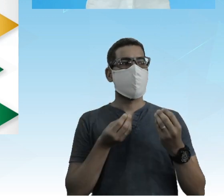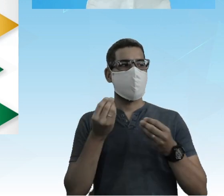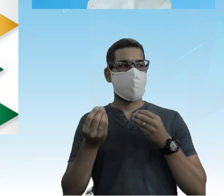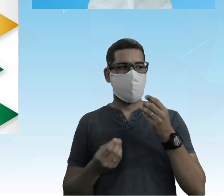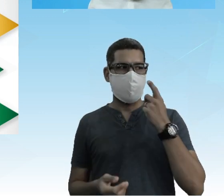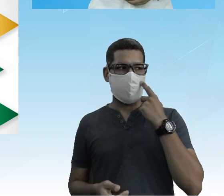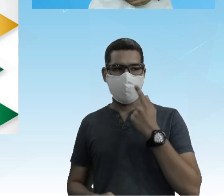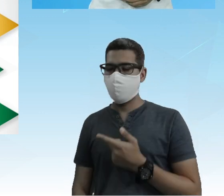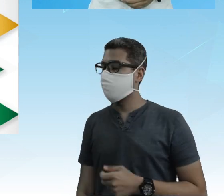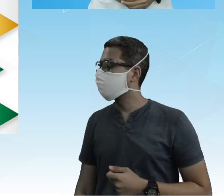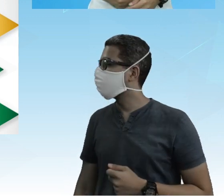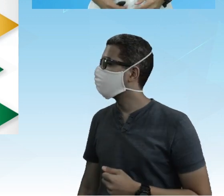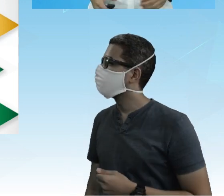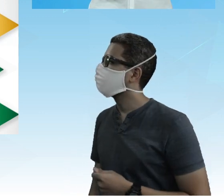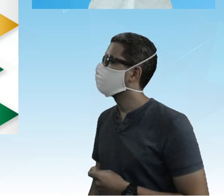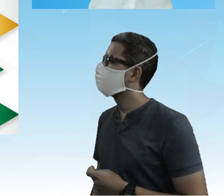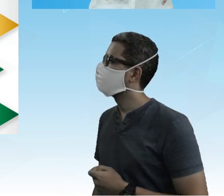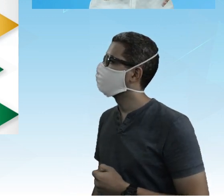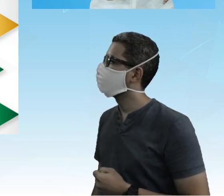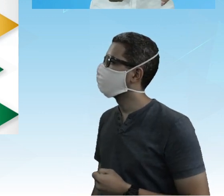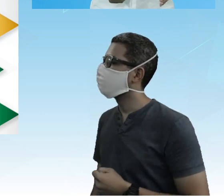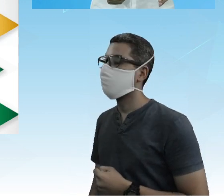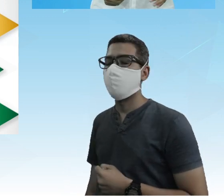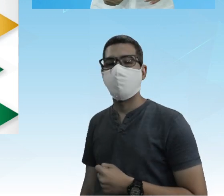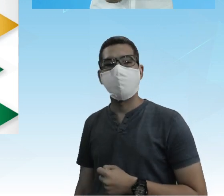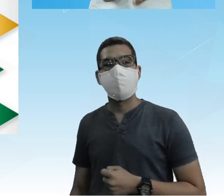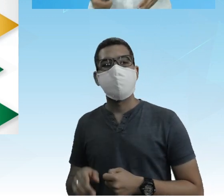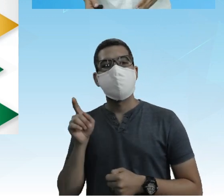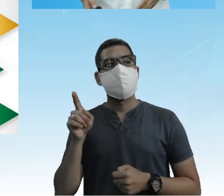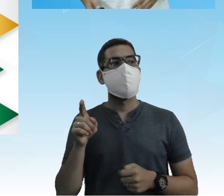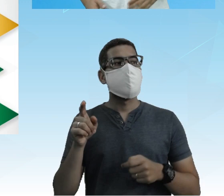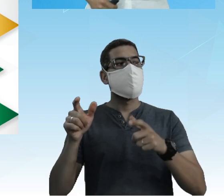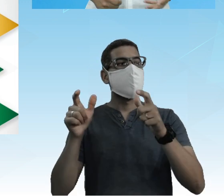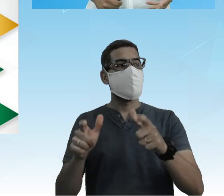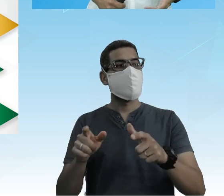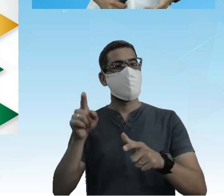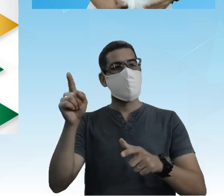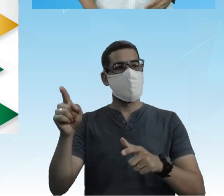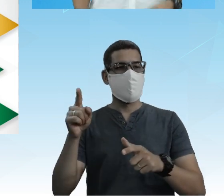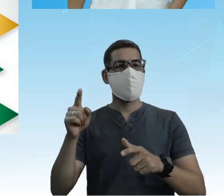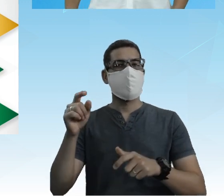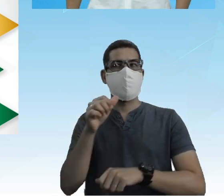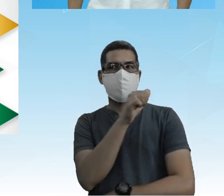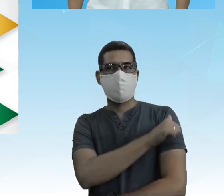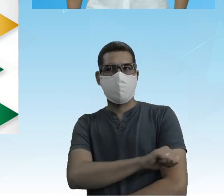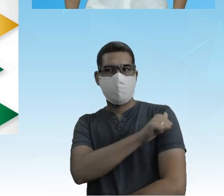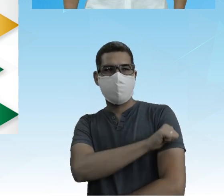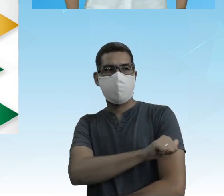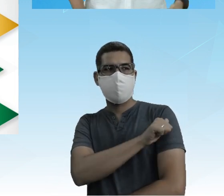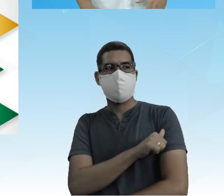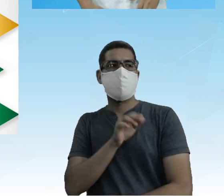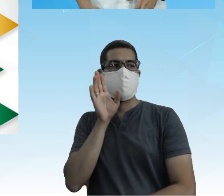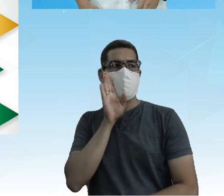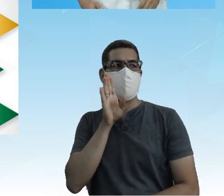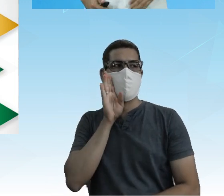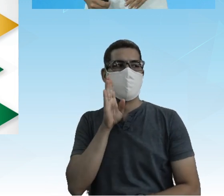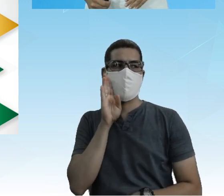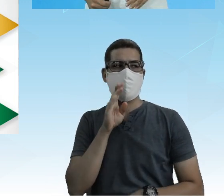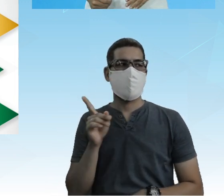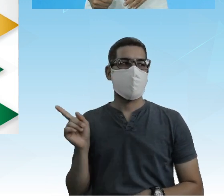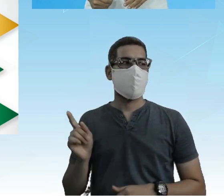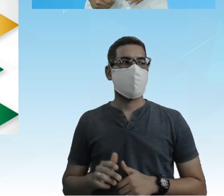Olha o mosaico Aí pra gente entender Uma calçada Lá No Rio de Janeiro Com esse mosaico Bem interessante Tá bom? Vamos ver